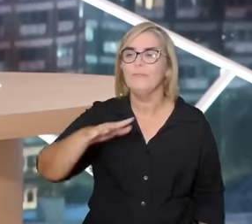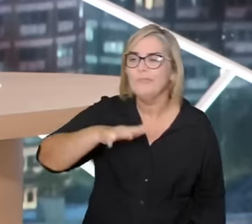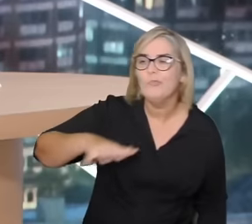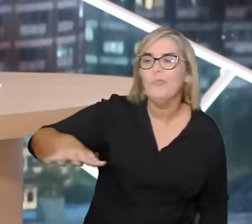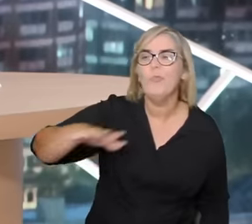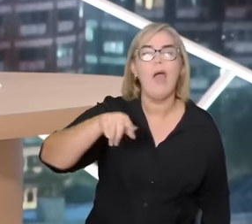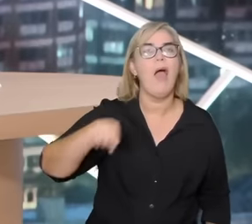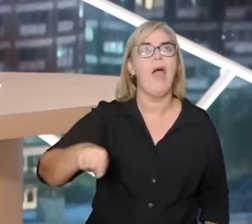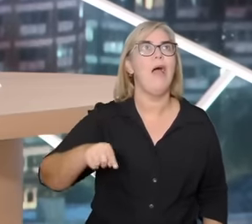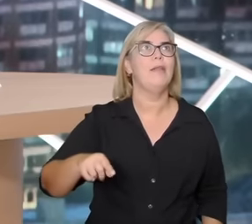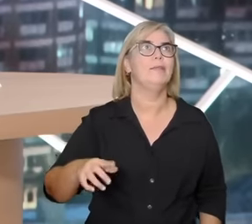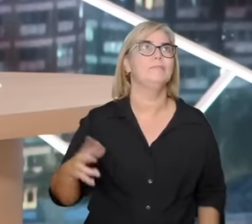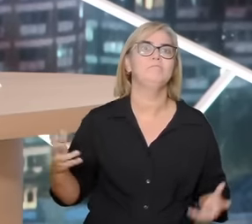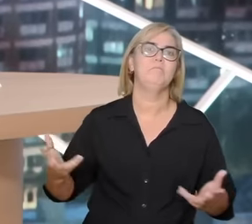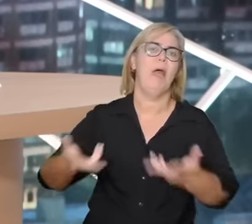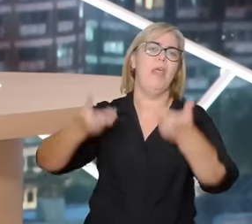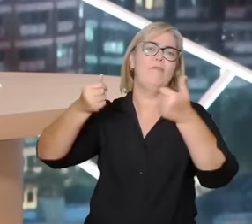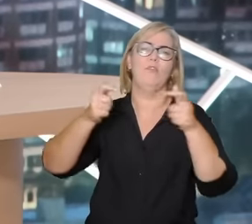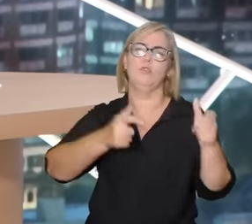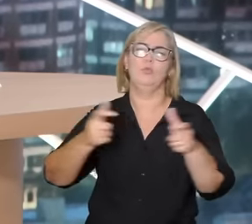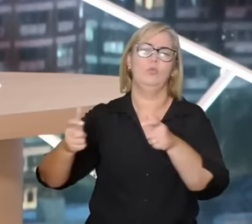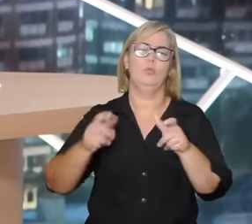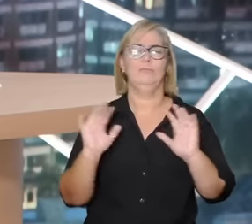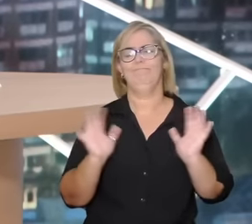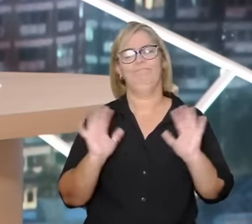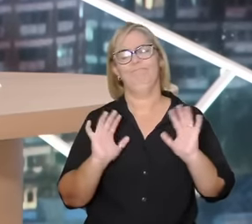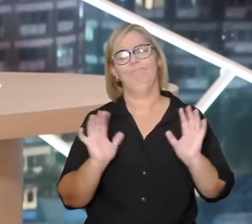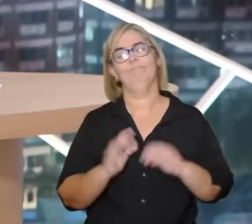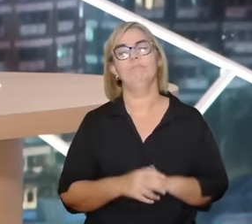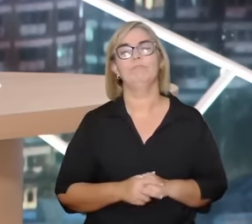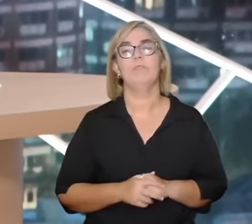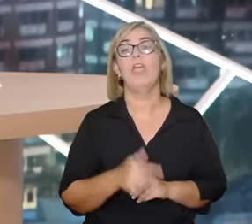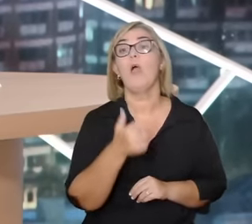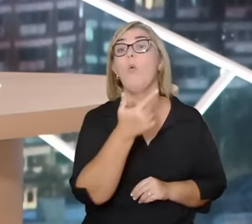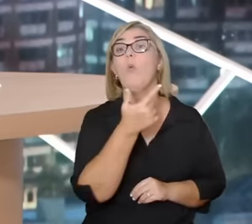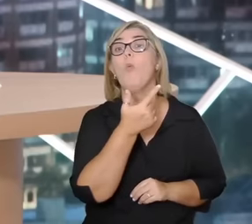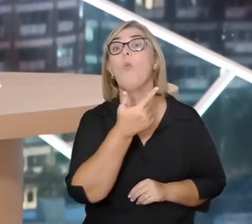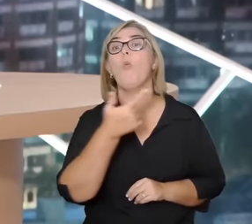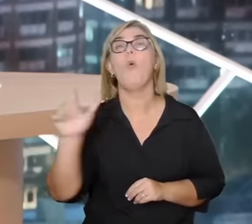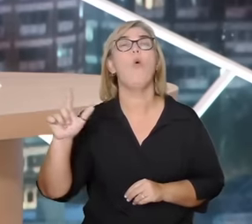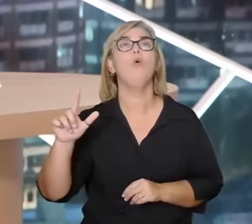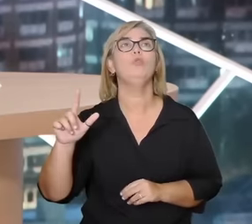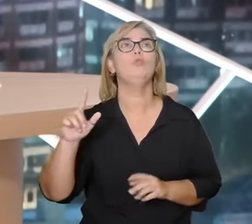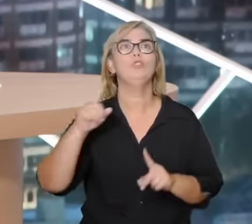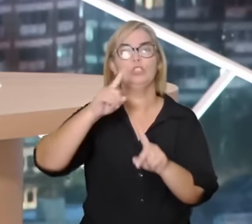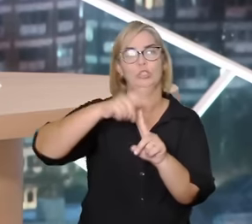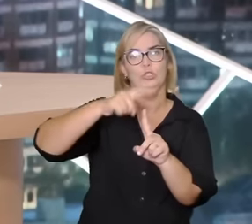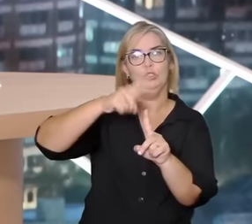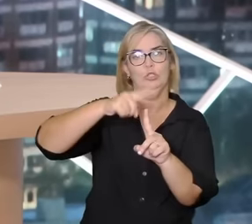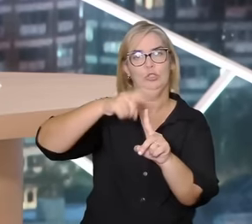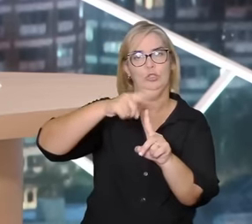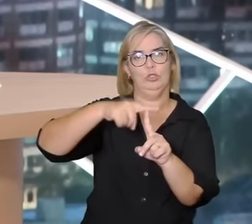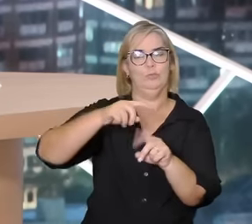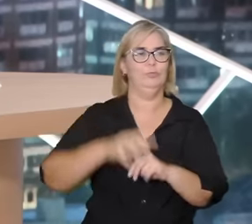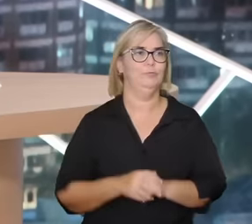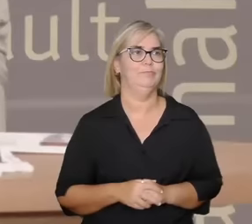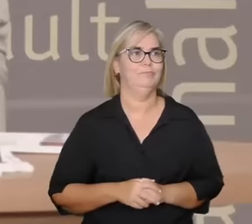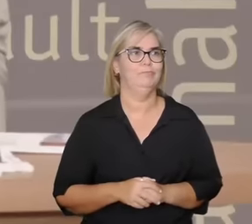registro é um registro que os conflitos são solucionados de uma outra maneira